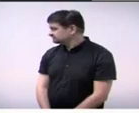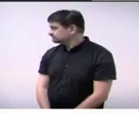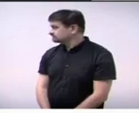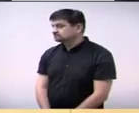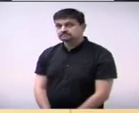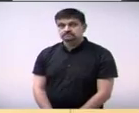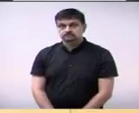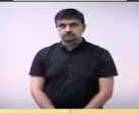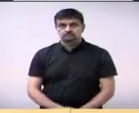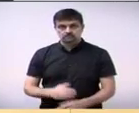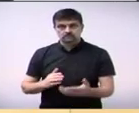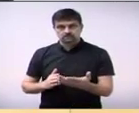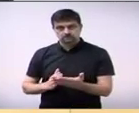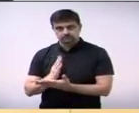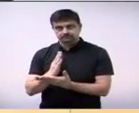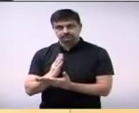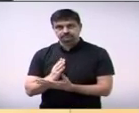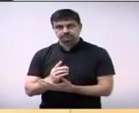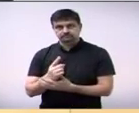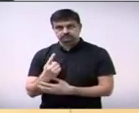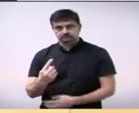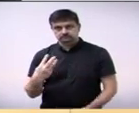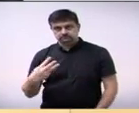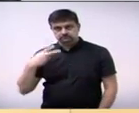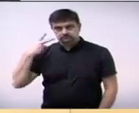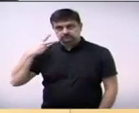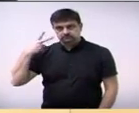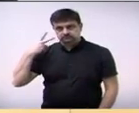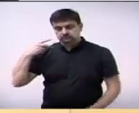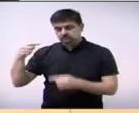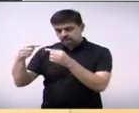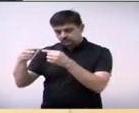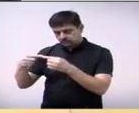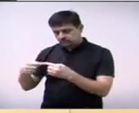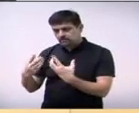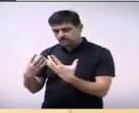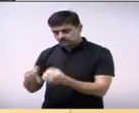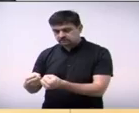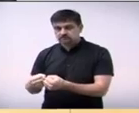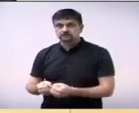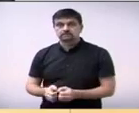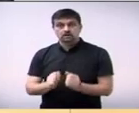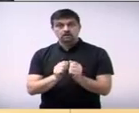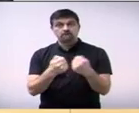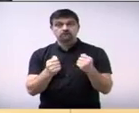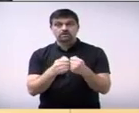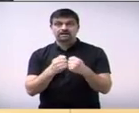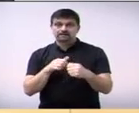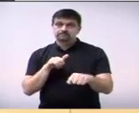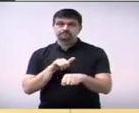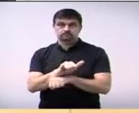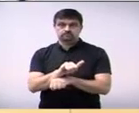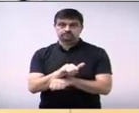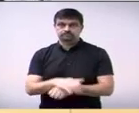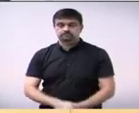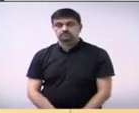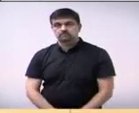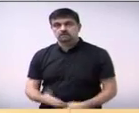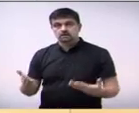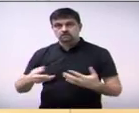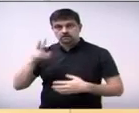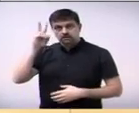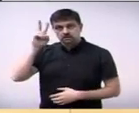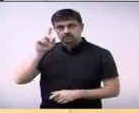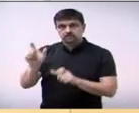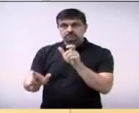A moção foi aprovada por três votos favoráveis, com a ausência do vereador Marquinhos Fiorello. Requerimentos de pesar encaminhados